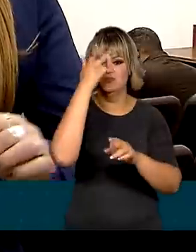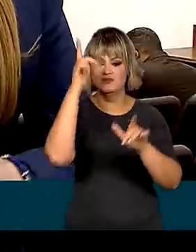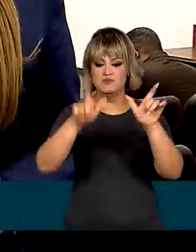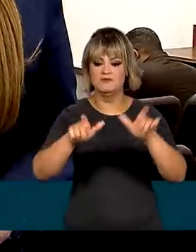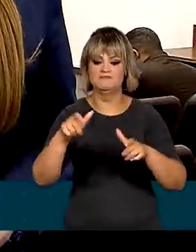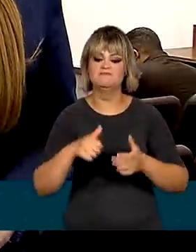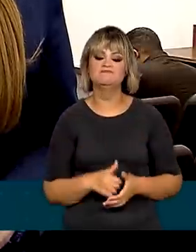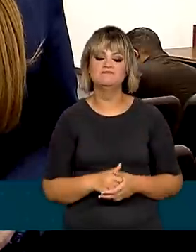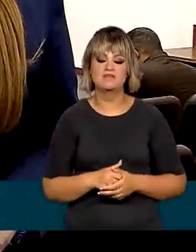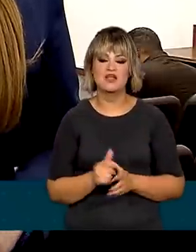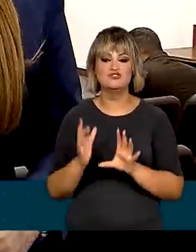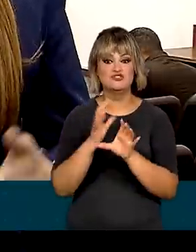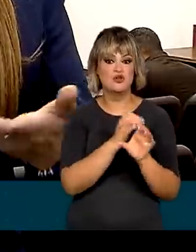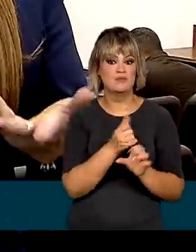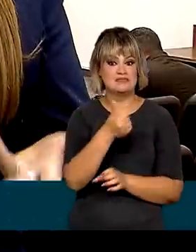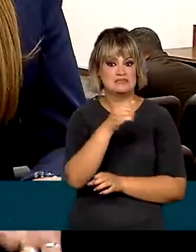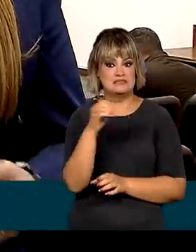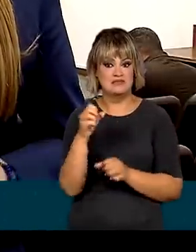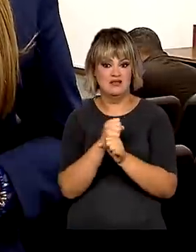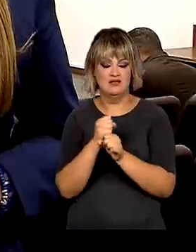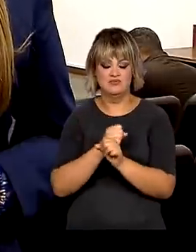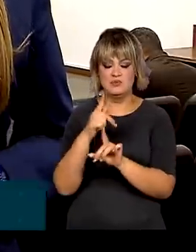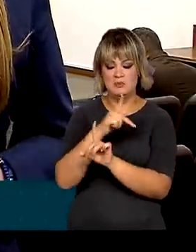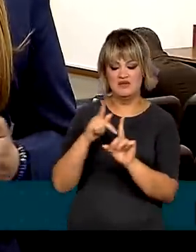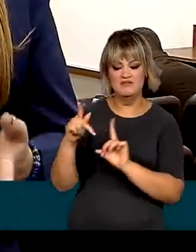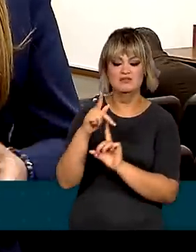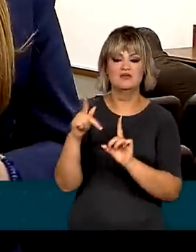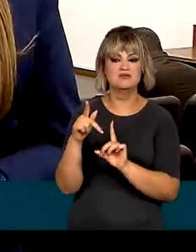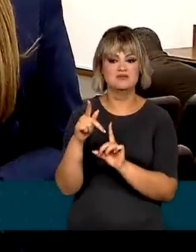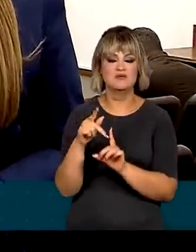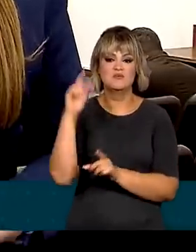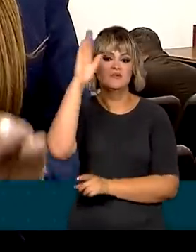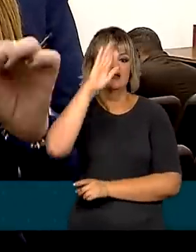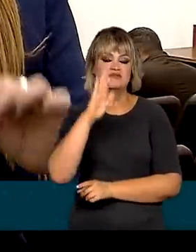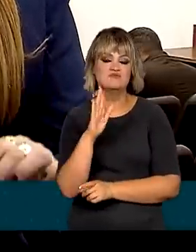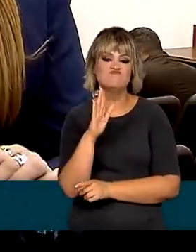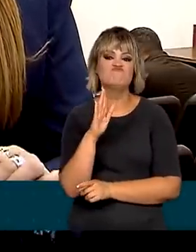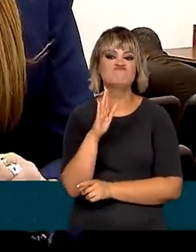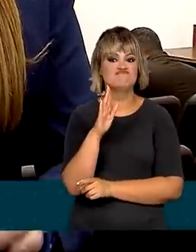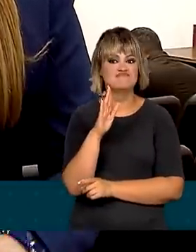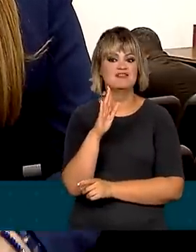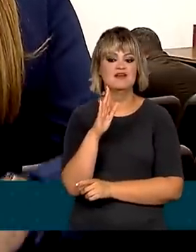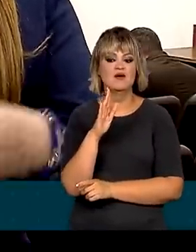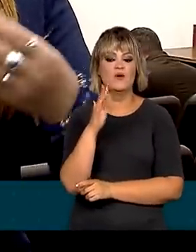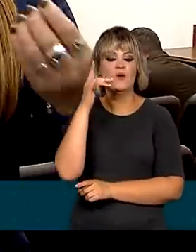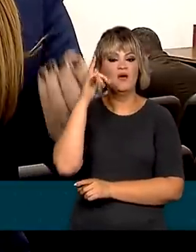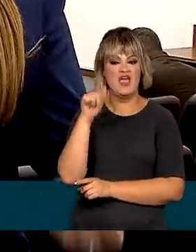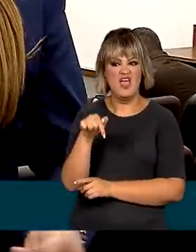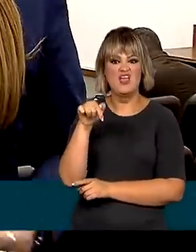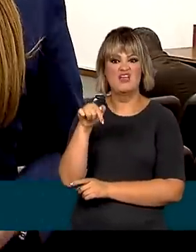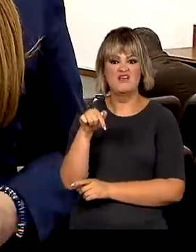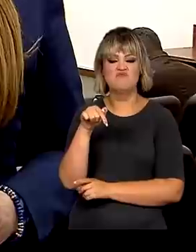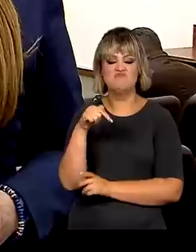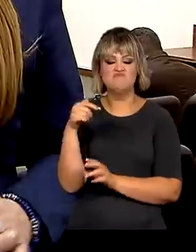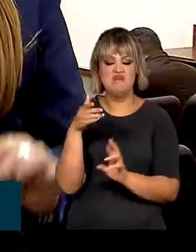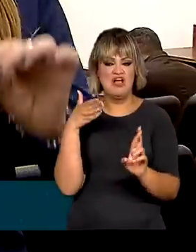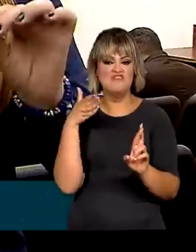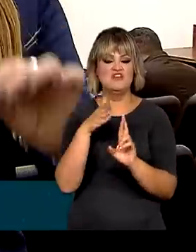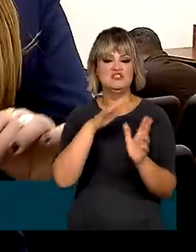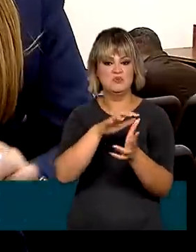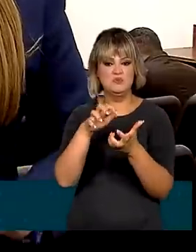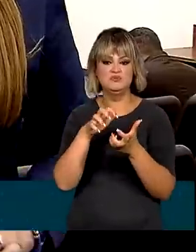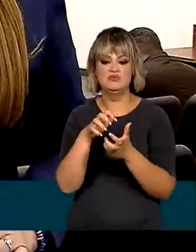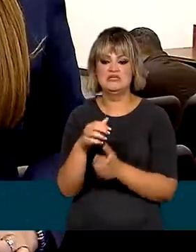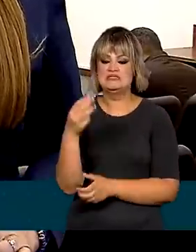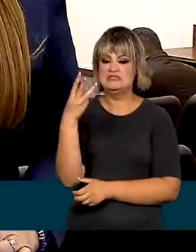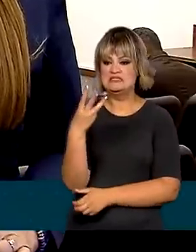Nesses 100 anos de existência, o sistema de Previdência Social no Brasil se consolidou como um dos mais amplos do mundo. São